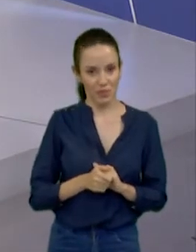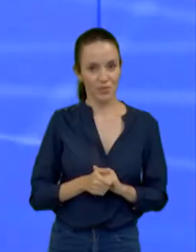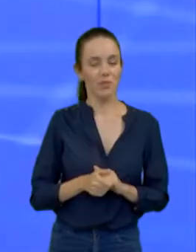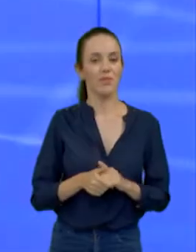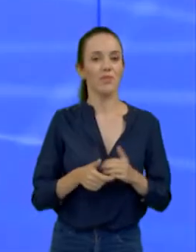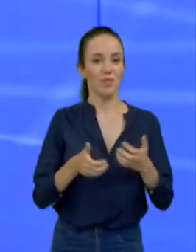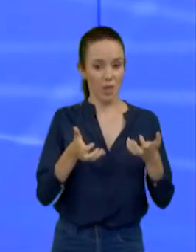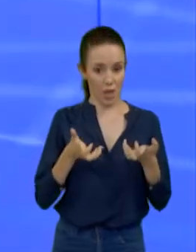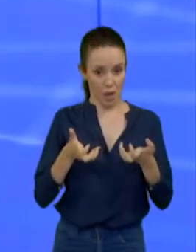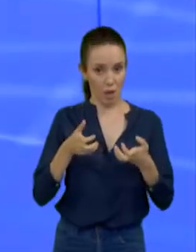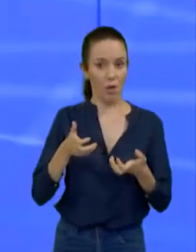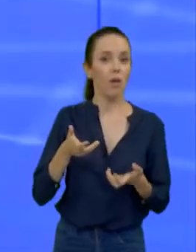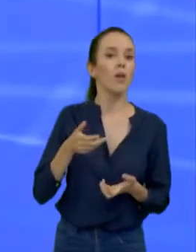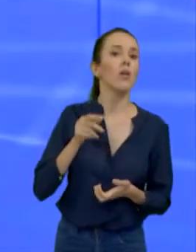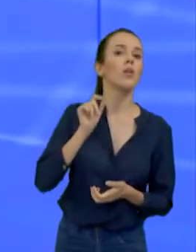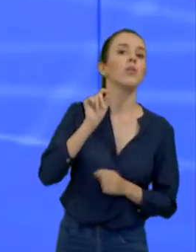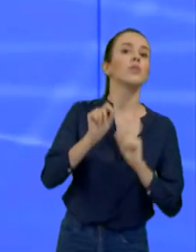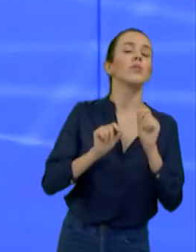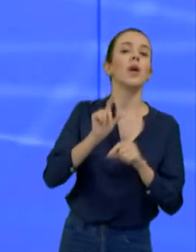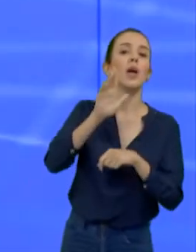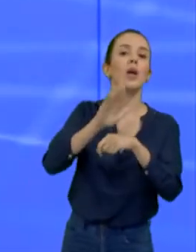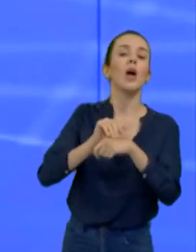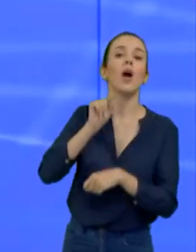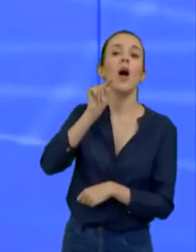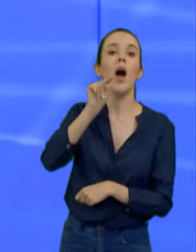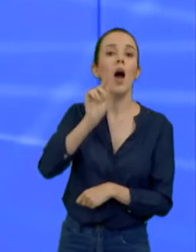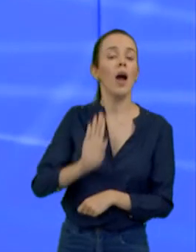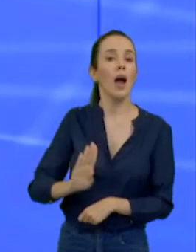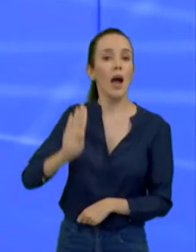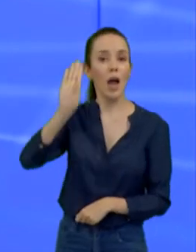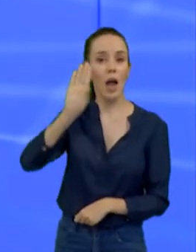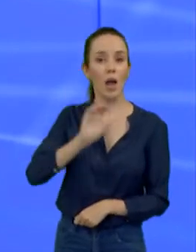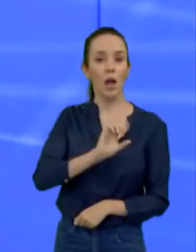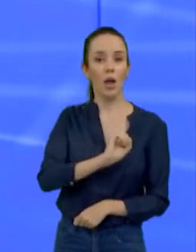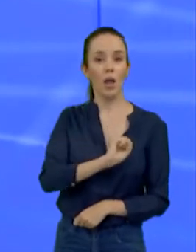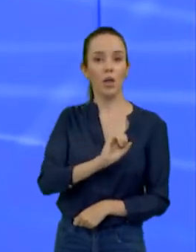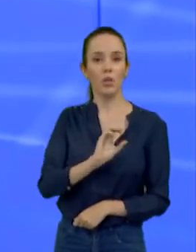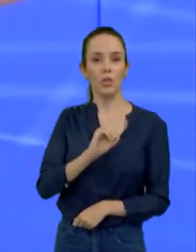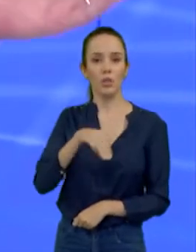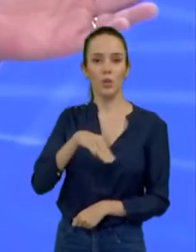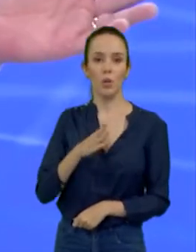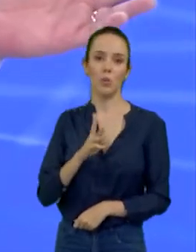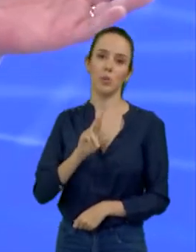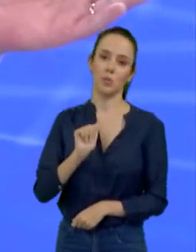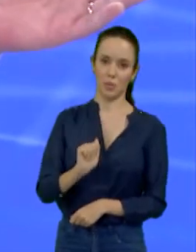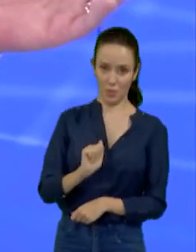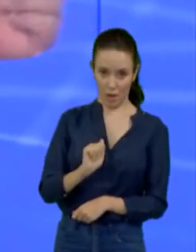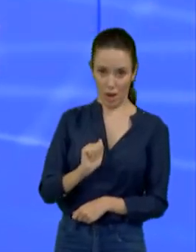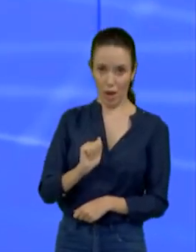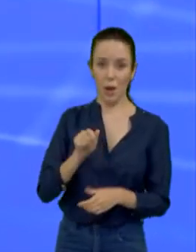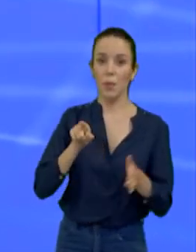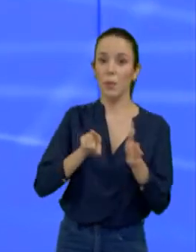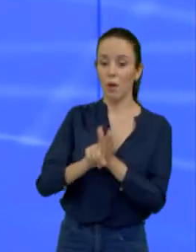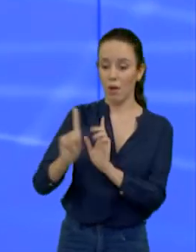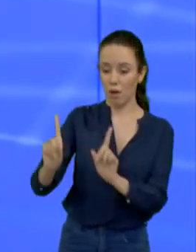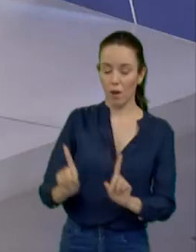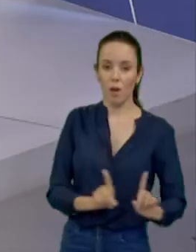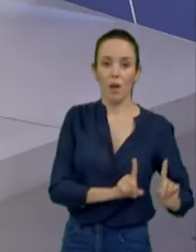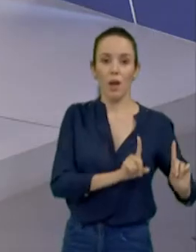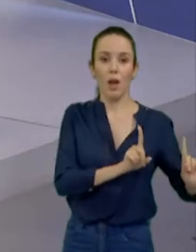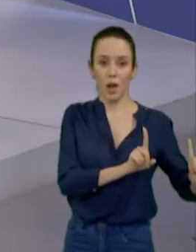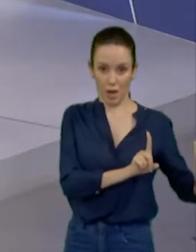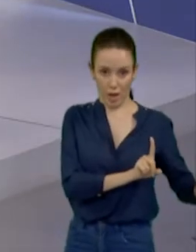previamente. O candidato Sombra é quem faz pergunta nesse bloco e ela deve ser feita ao candidato Hernani. Eu peço que os candidatos se posicionem